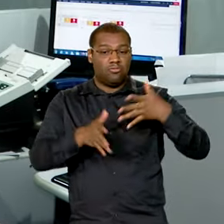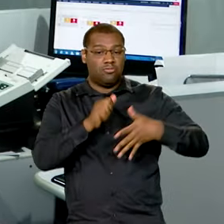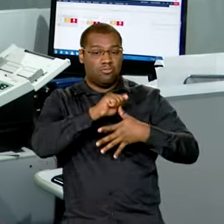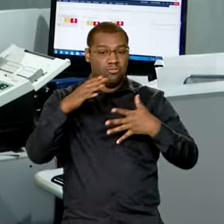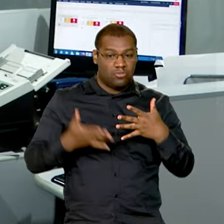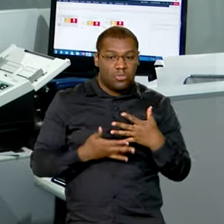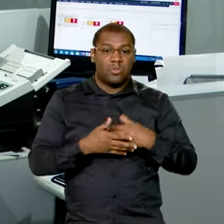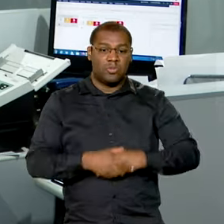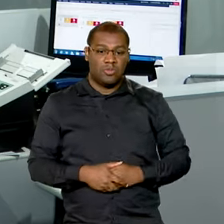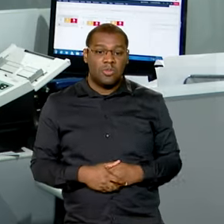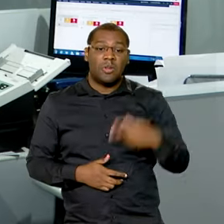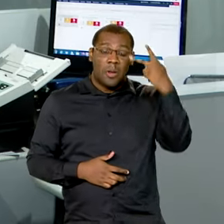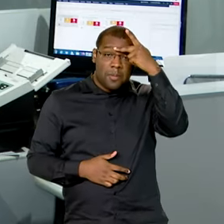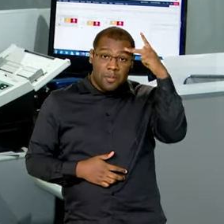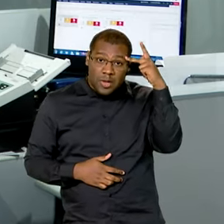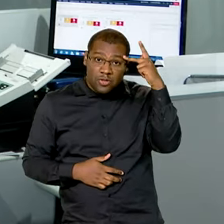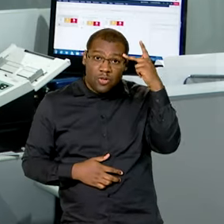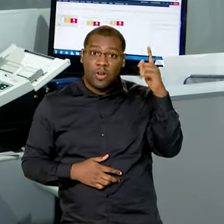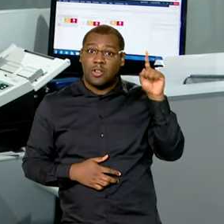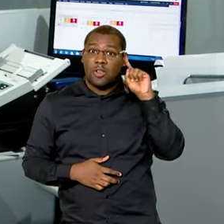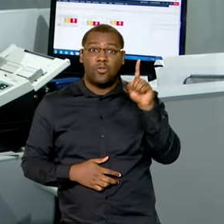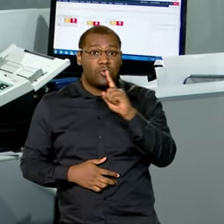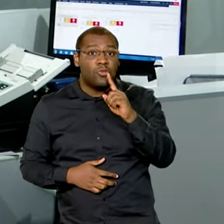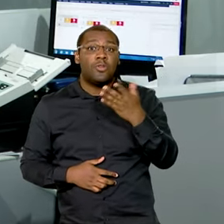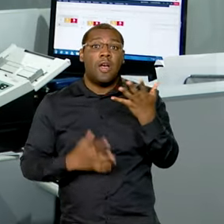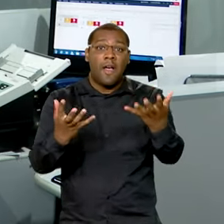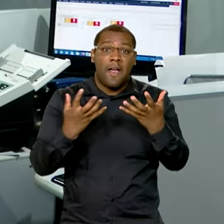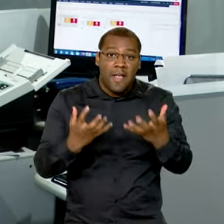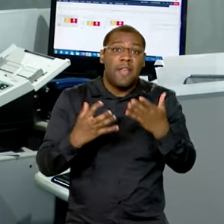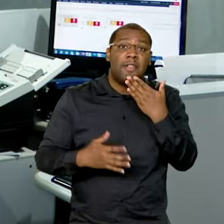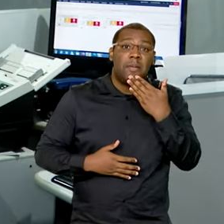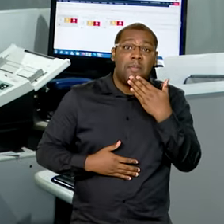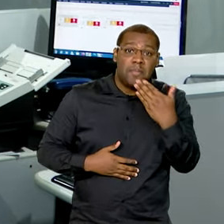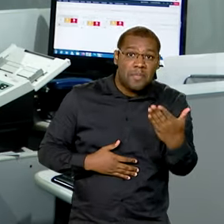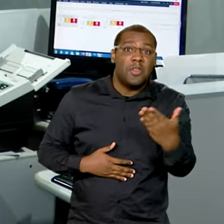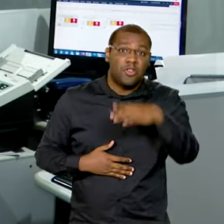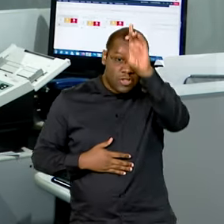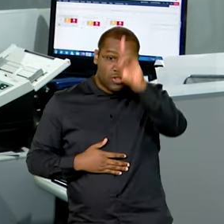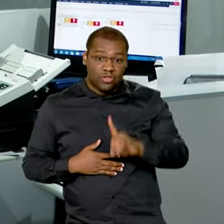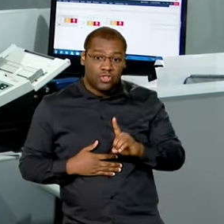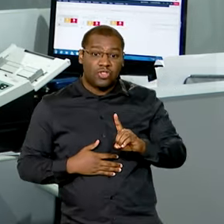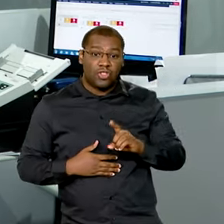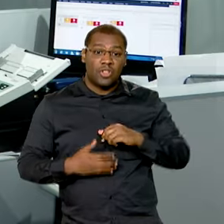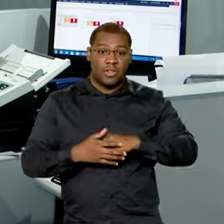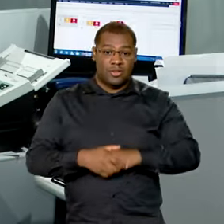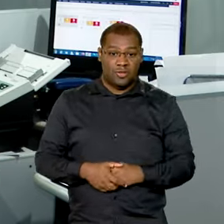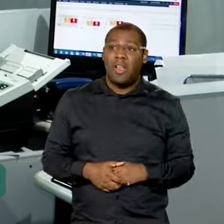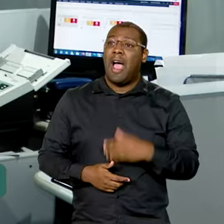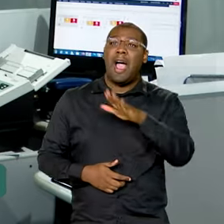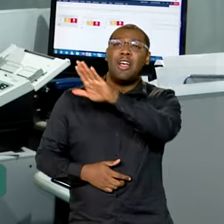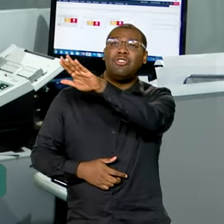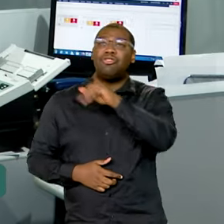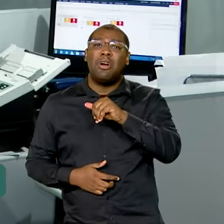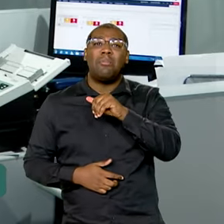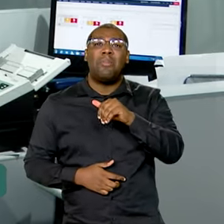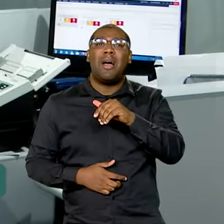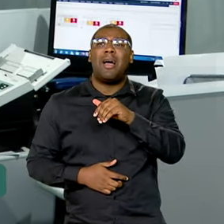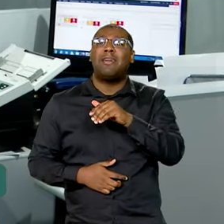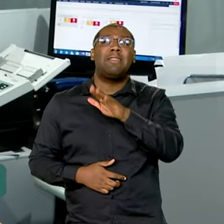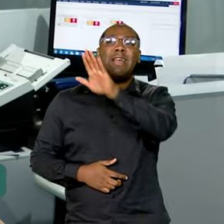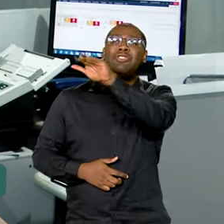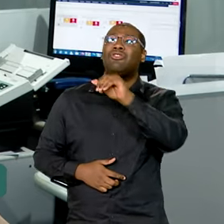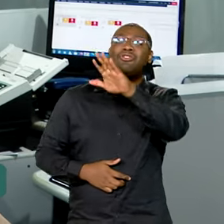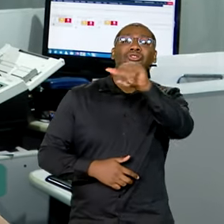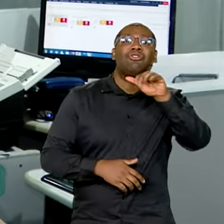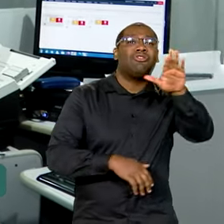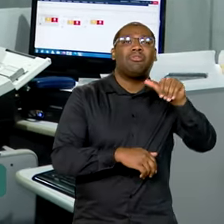ela quer contar a sua própria história, ela quer pedir o seu próprio requerimento, sem precisar de ajuda de outra pessoa para poder traduzir,